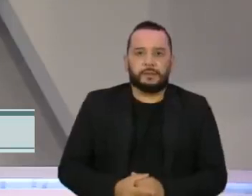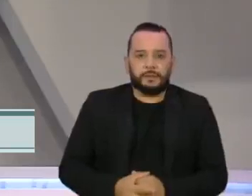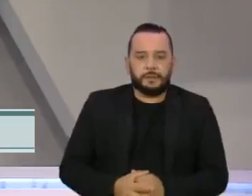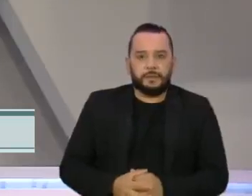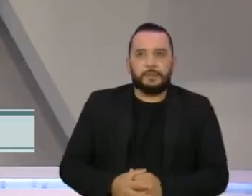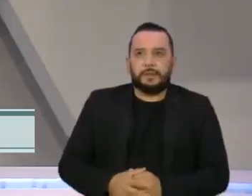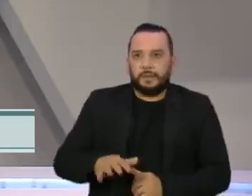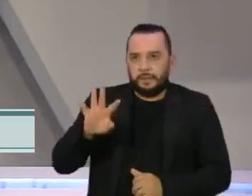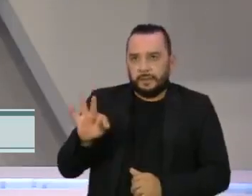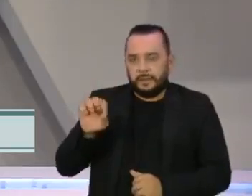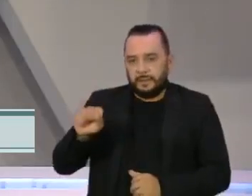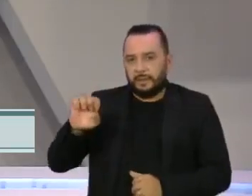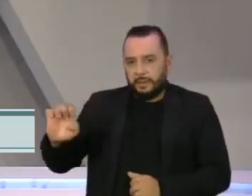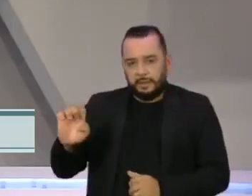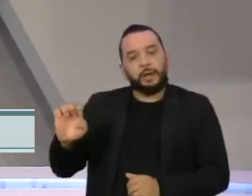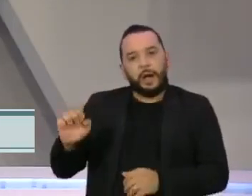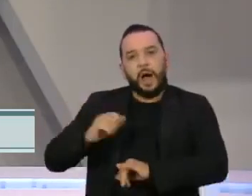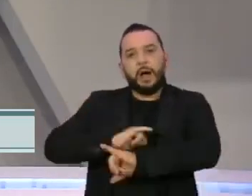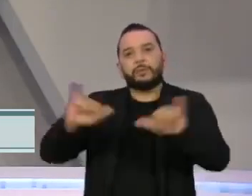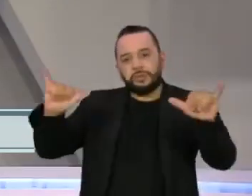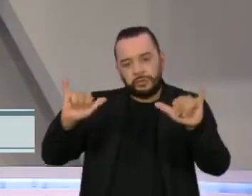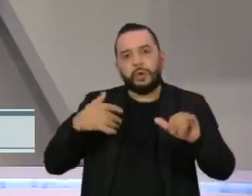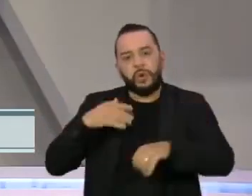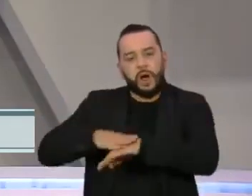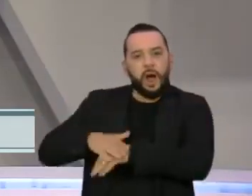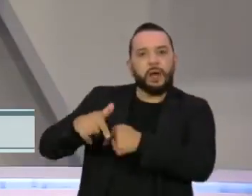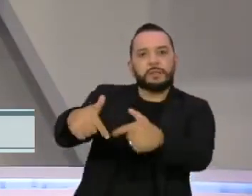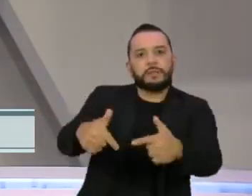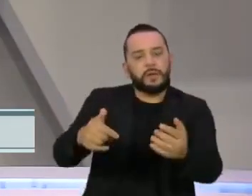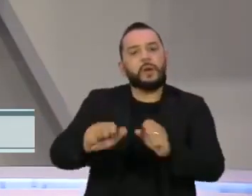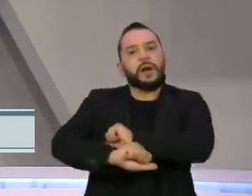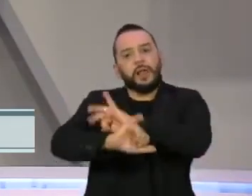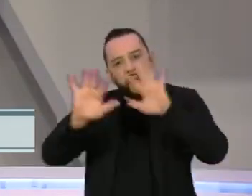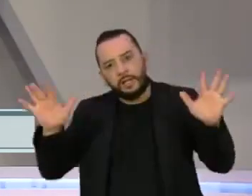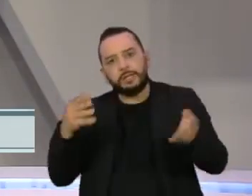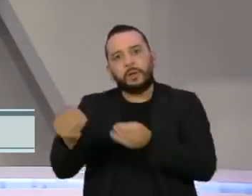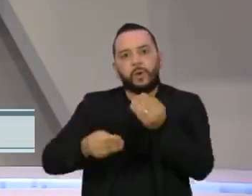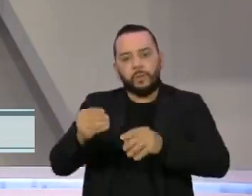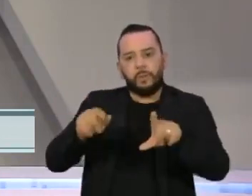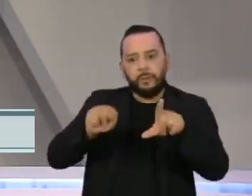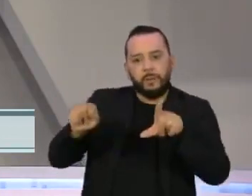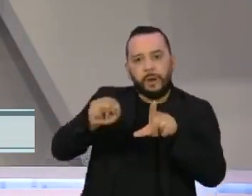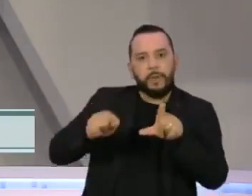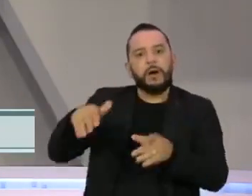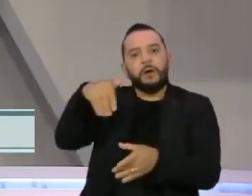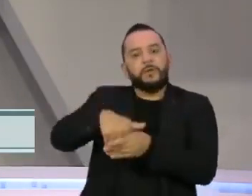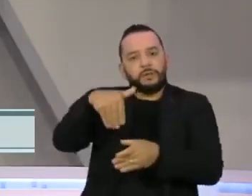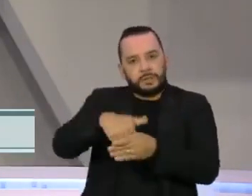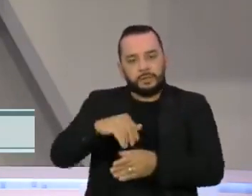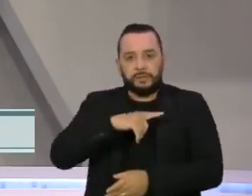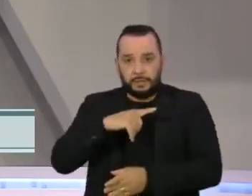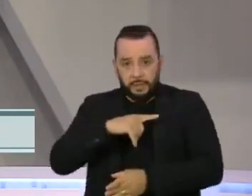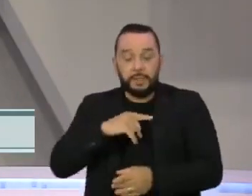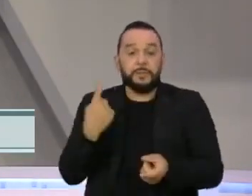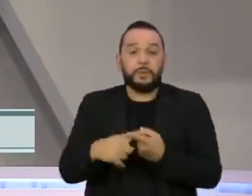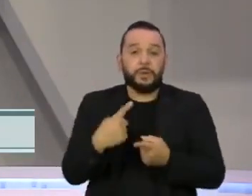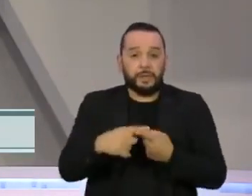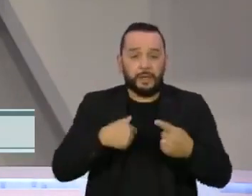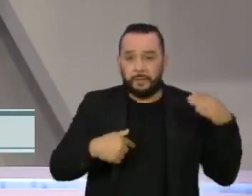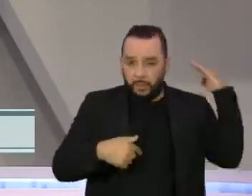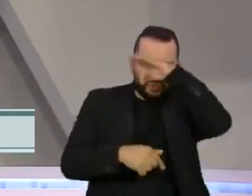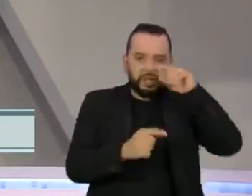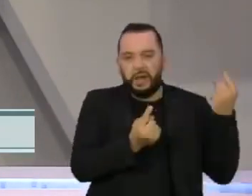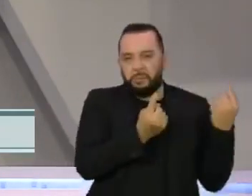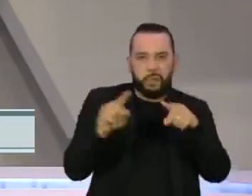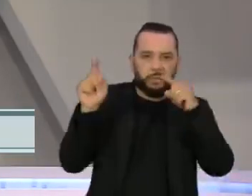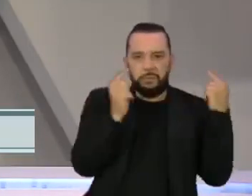O Tribunal Superior Eleitoral anunciou uma série de medidas para dar mais transparência ao sistema de votação. É uma resposta aos recentes ataques do presidente